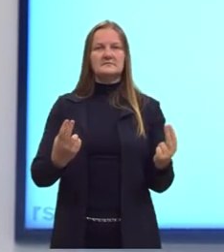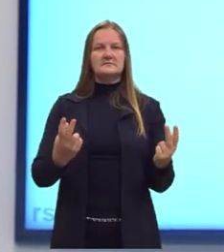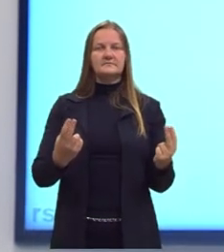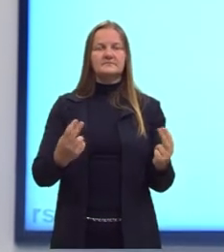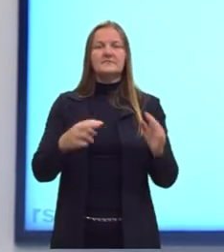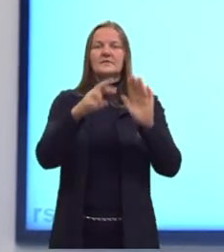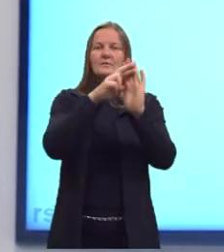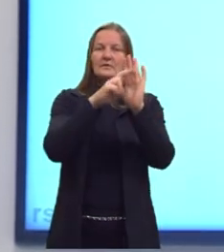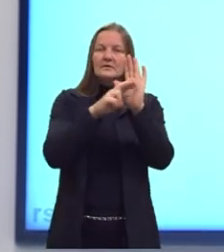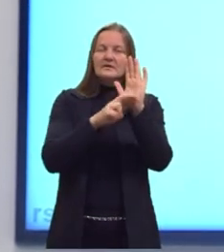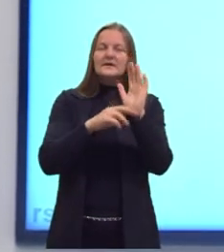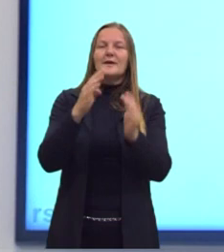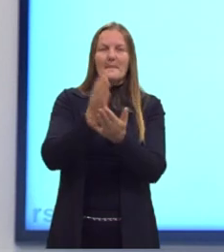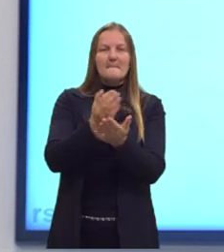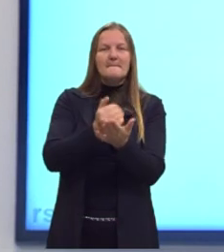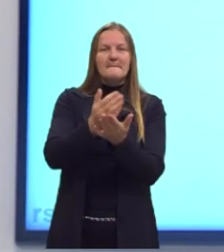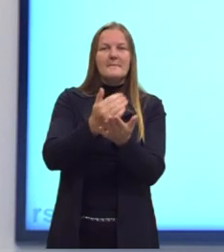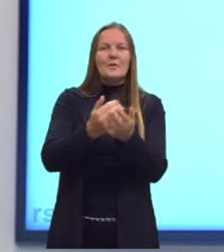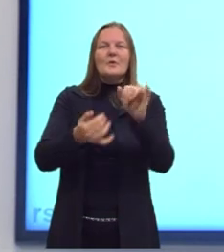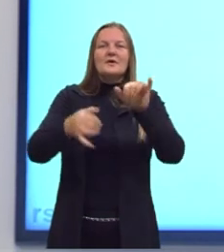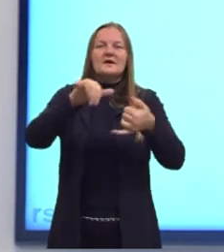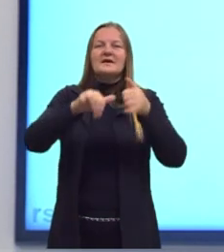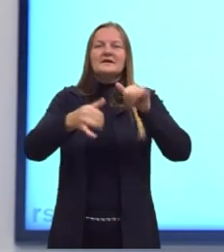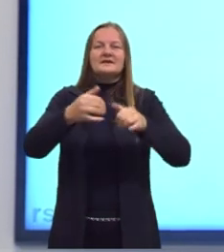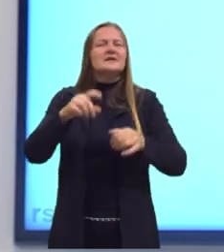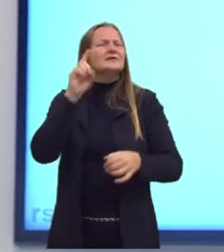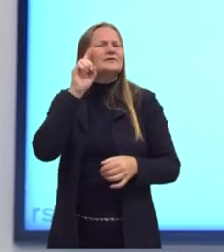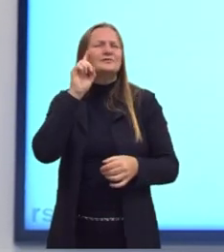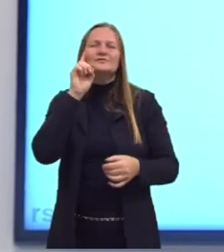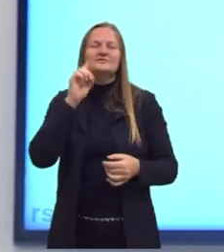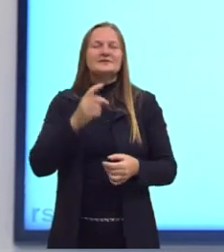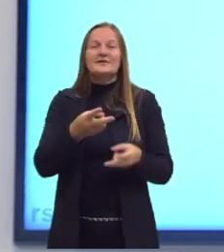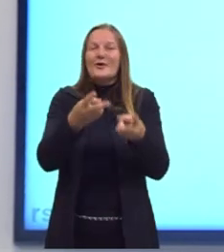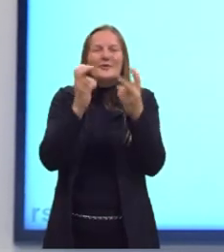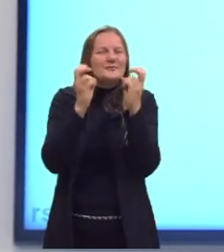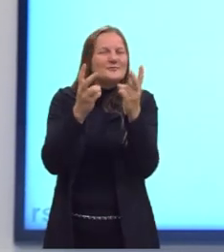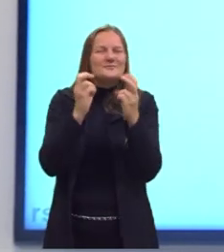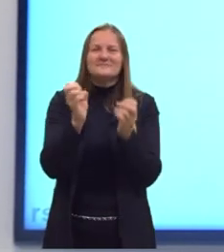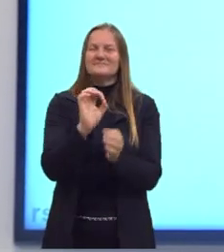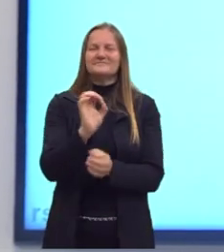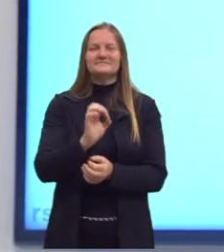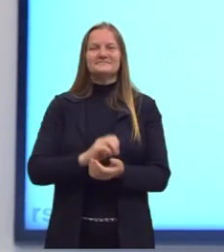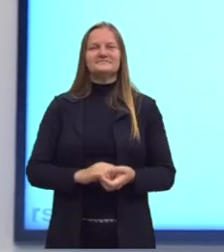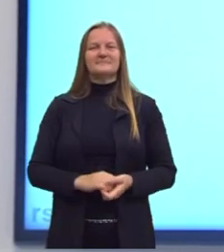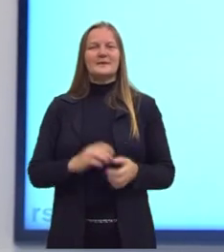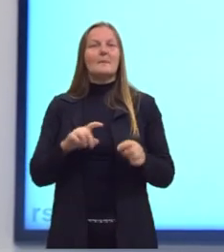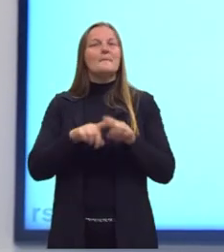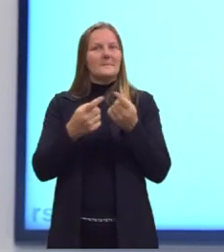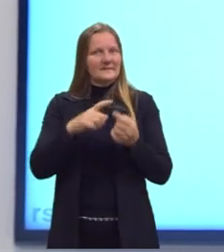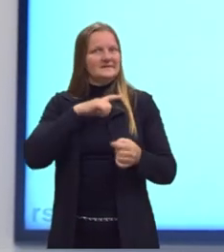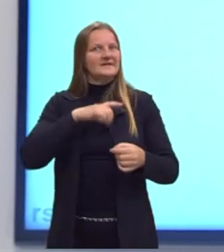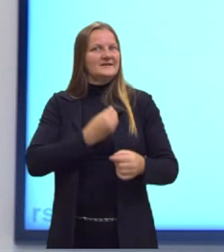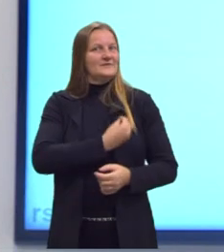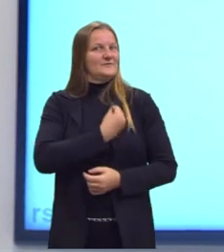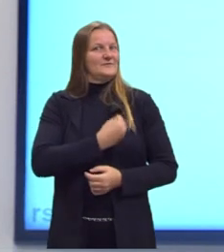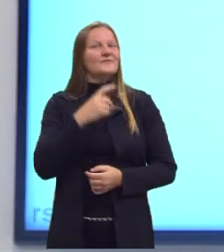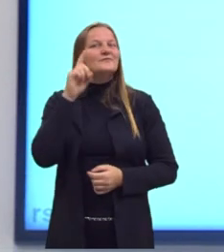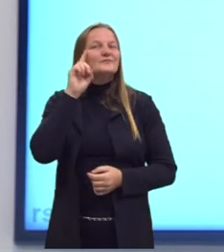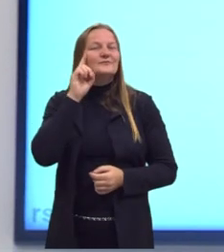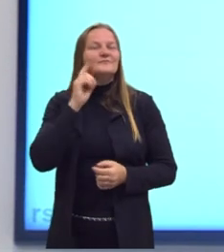receita do bolo, gente. A química está muito no nosso dia a dia, a gente nem consegue muitas vezes linkar. Mas se eu quero fazer,